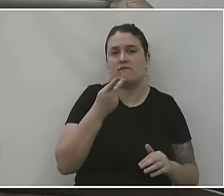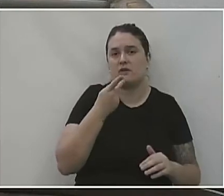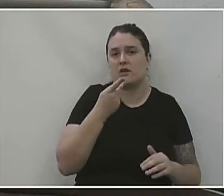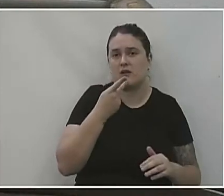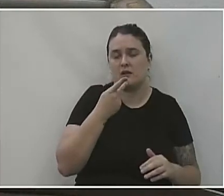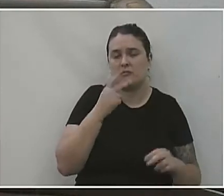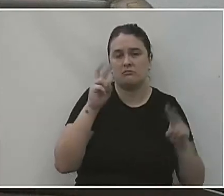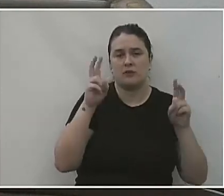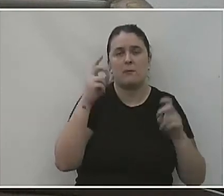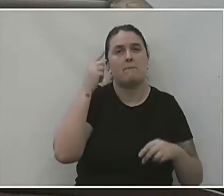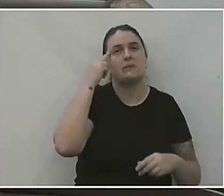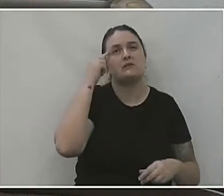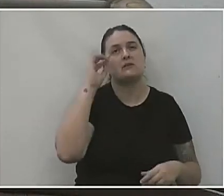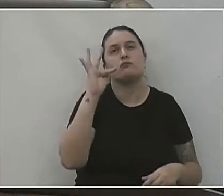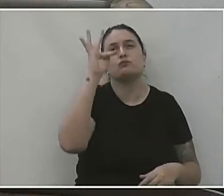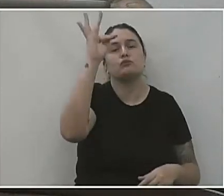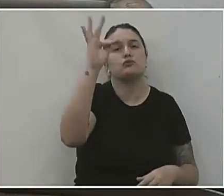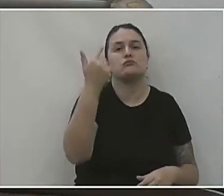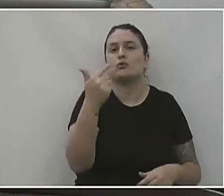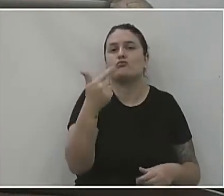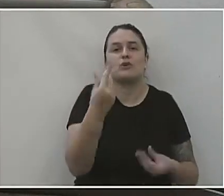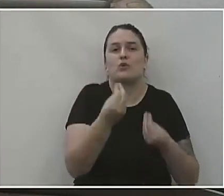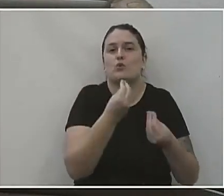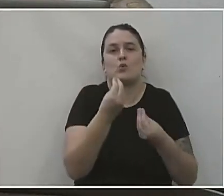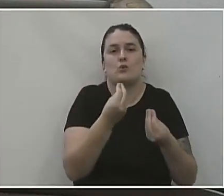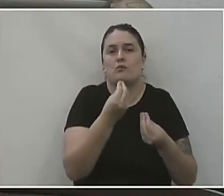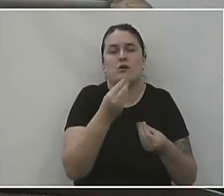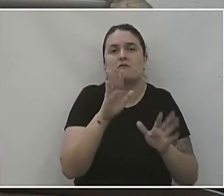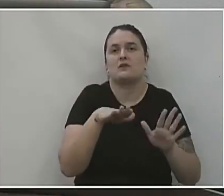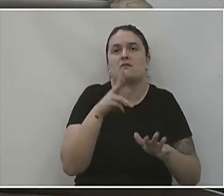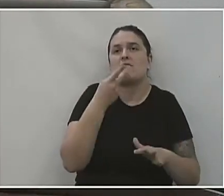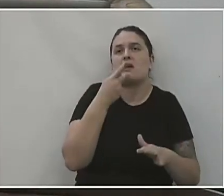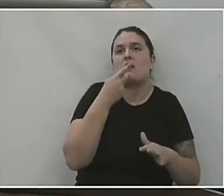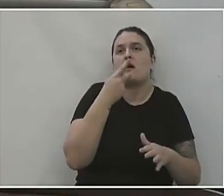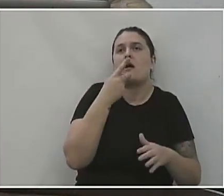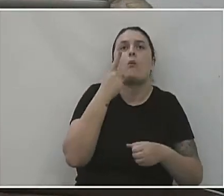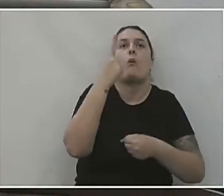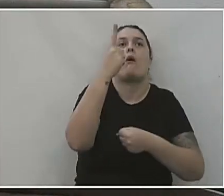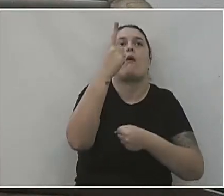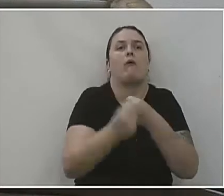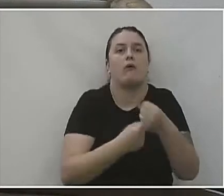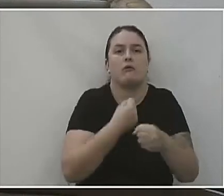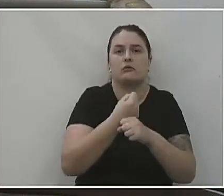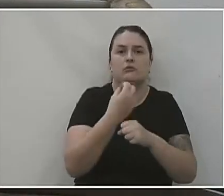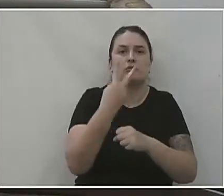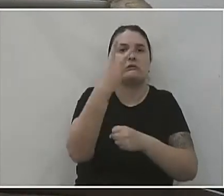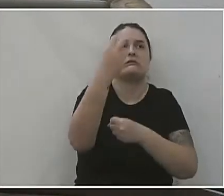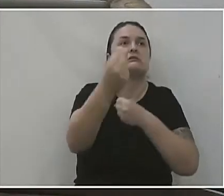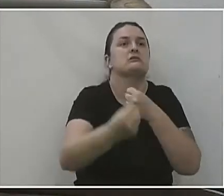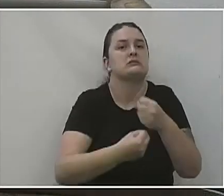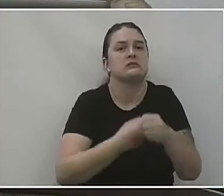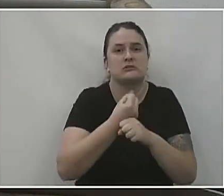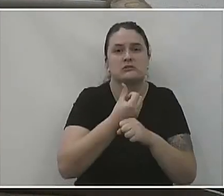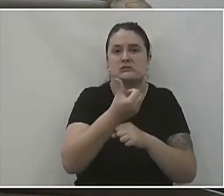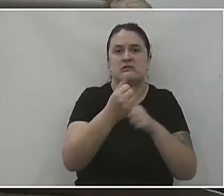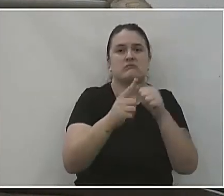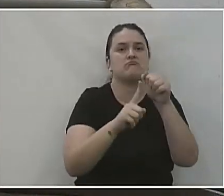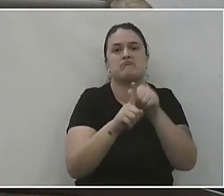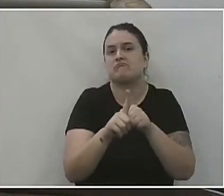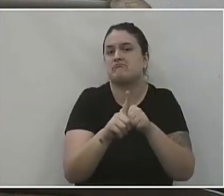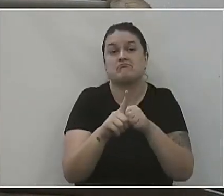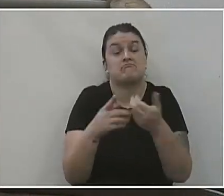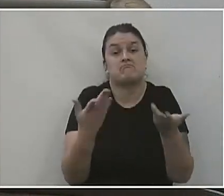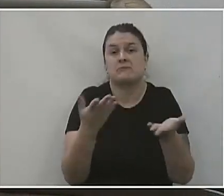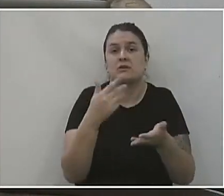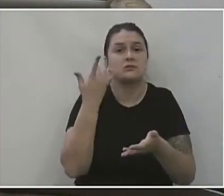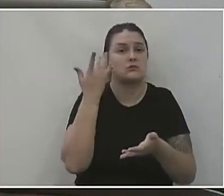esse assunto e essa resposta aí porque de repente eu vou estar falando daqui um ano, daqui dois anos, daqui seis meses e depois